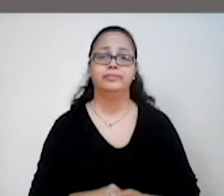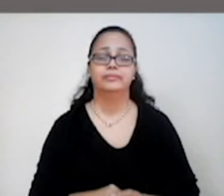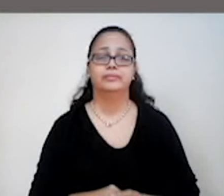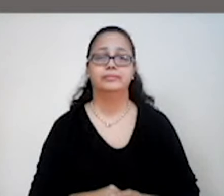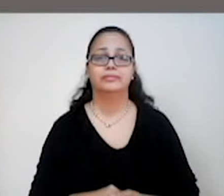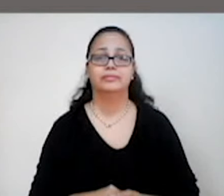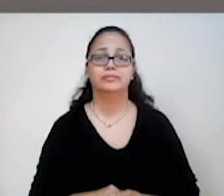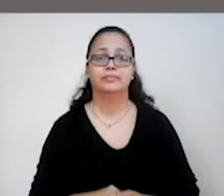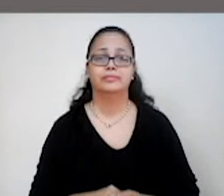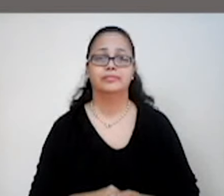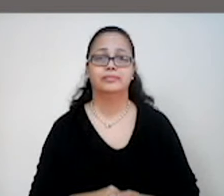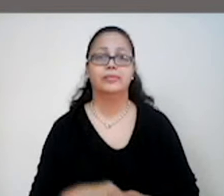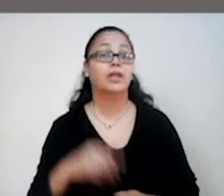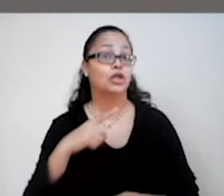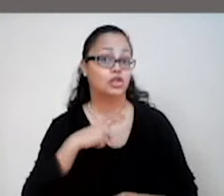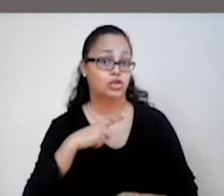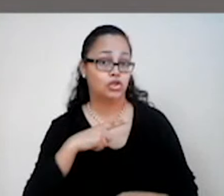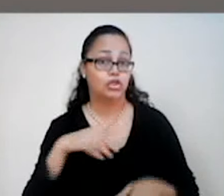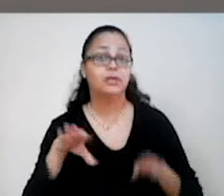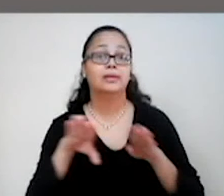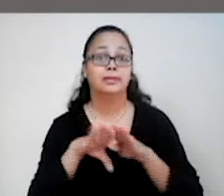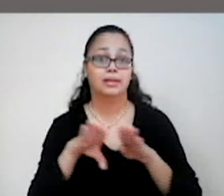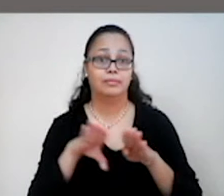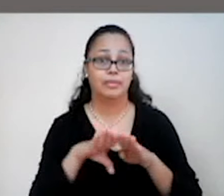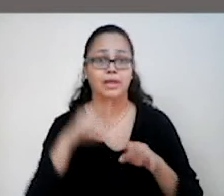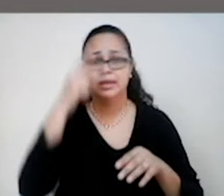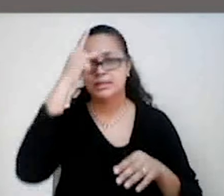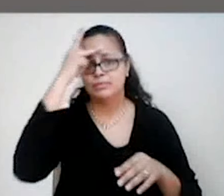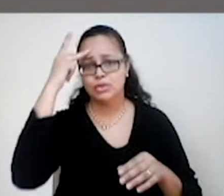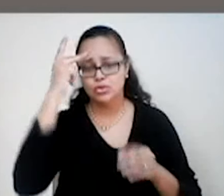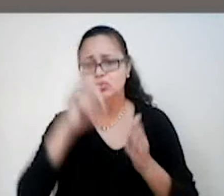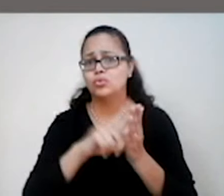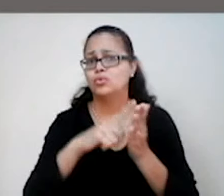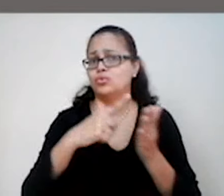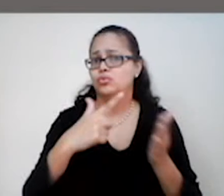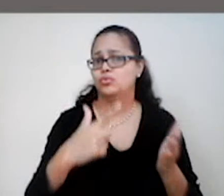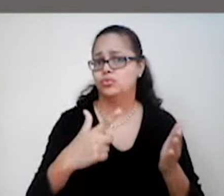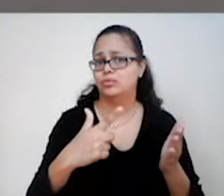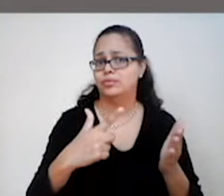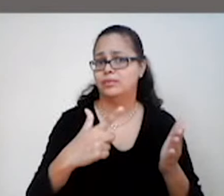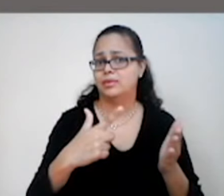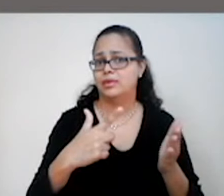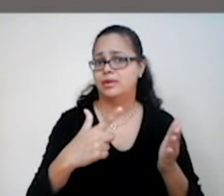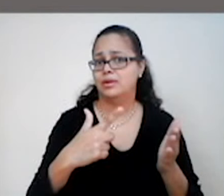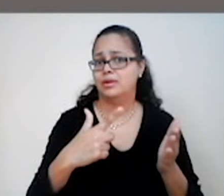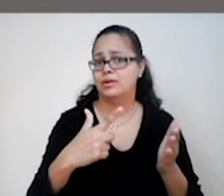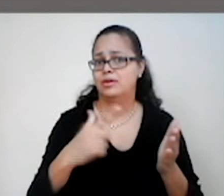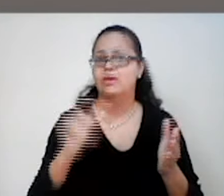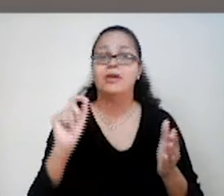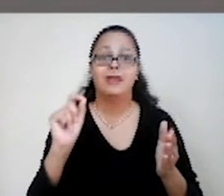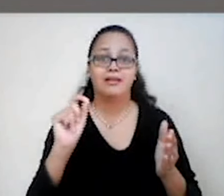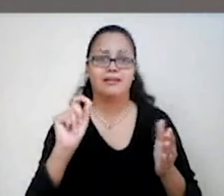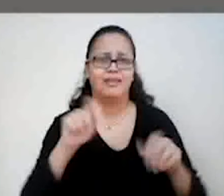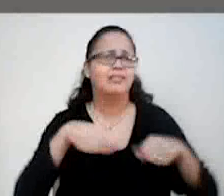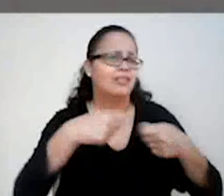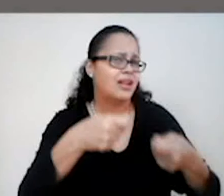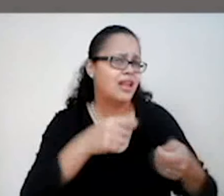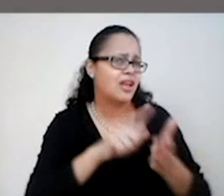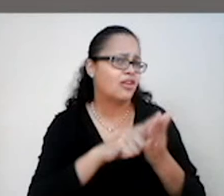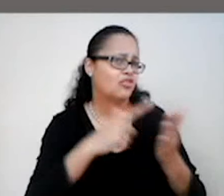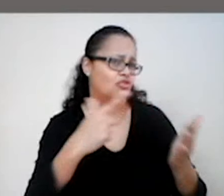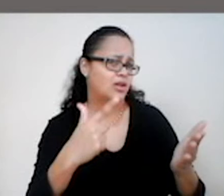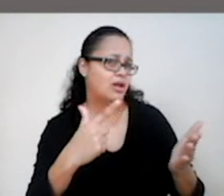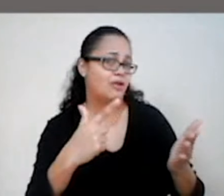Os oficiais. Havia também os jornaleiros. Você pensa, poxa, o é jornaleiro, né? Quer entrega jornal? Não,